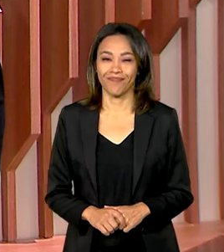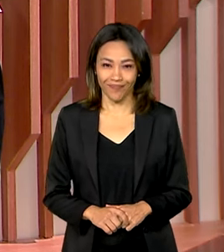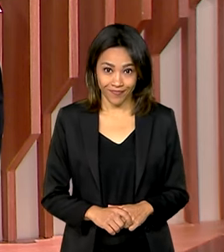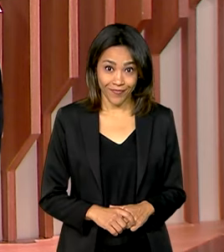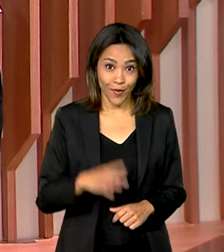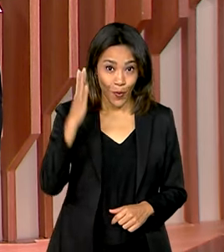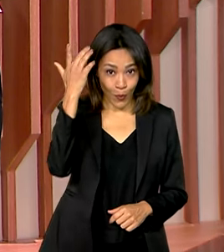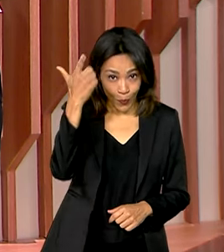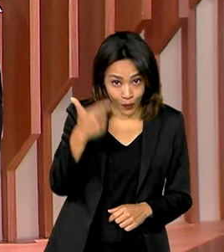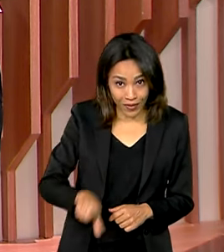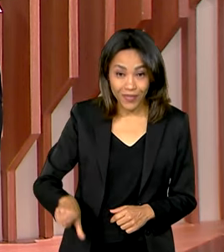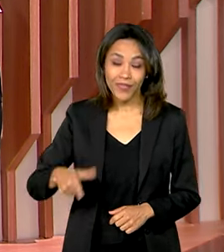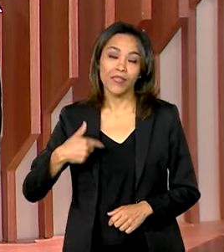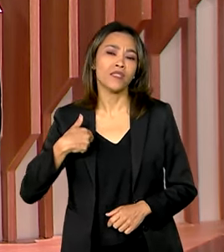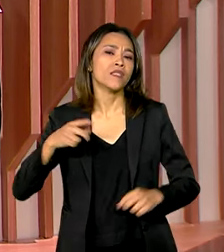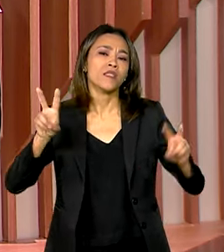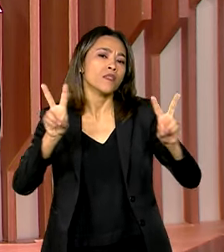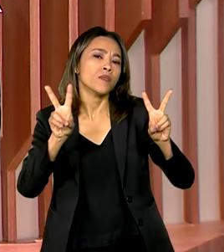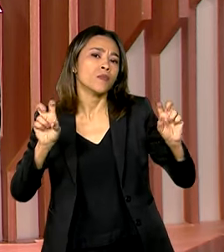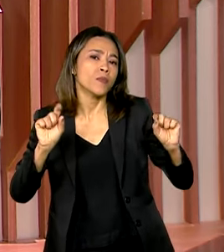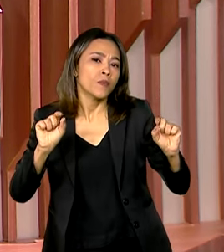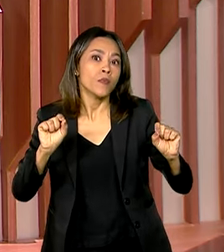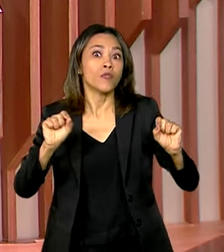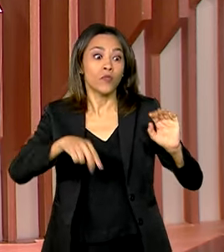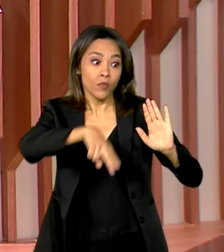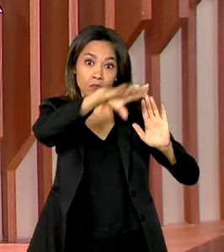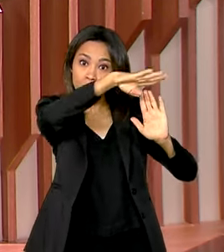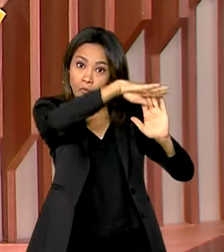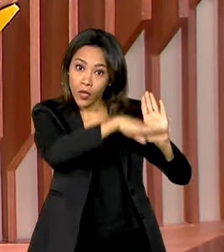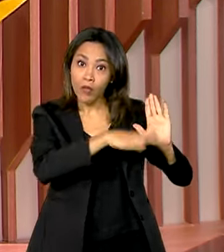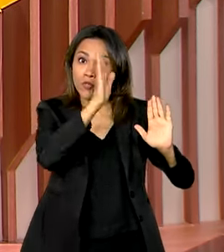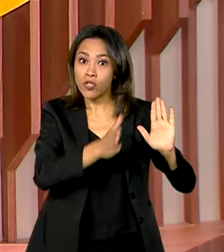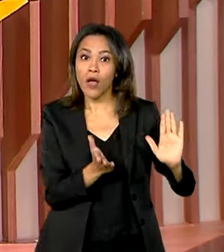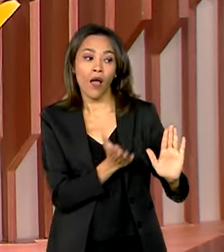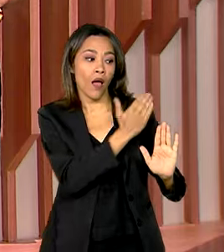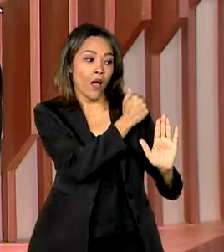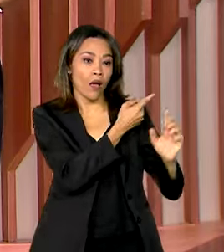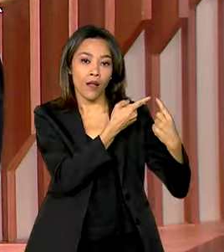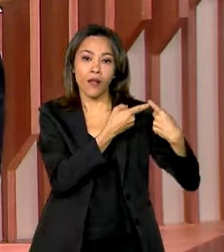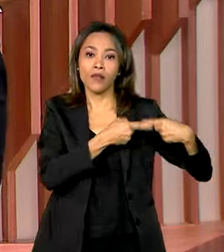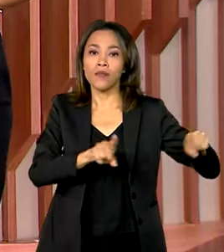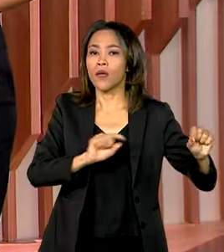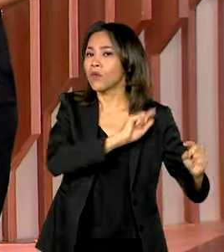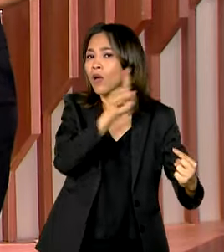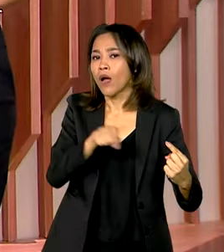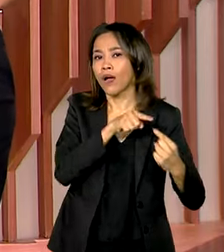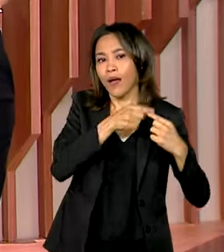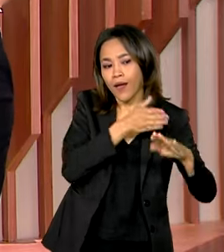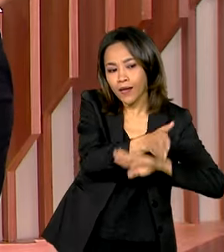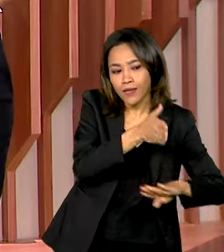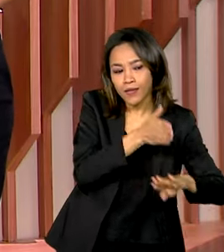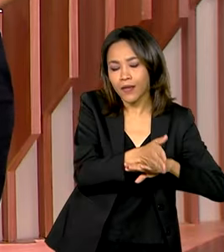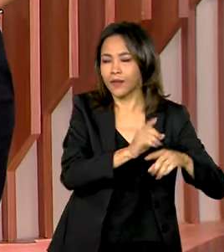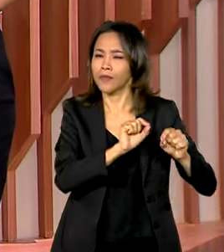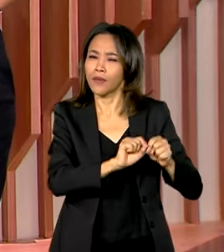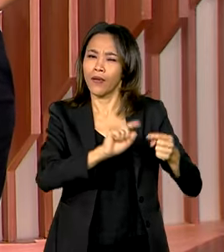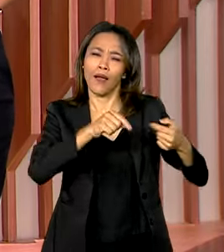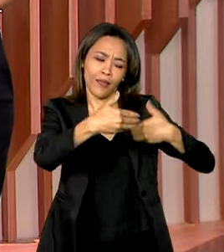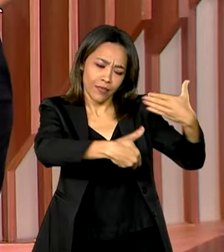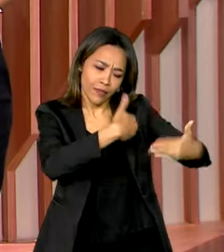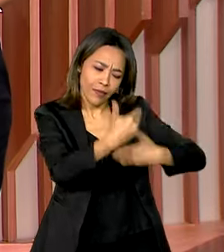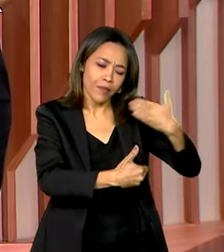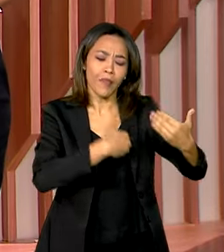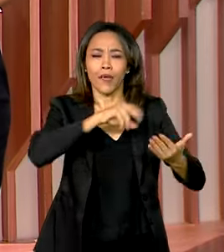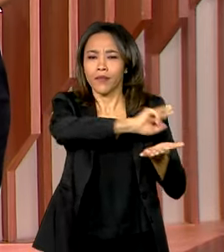Estamos de volta e vamos falar agora de um programa que foi lançado para ampliar o acesso a tratamentos e exames pelo SUS.